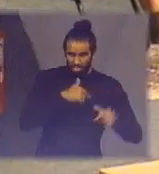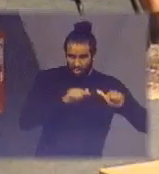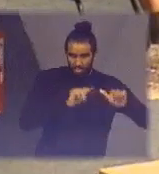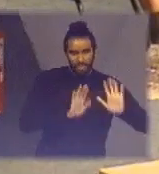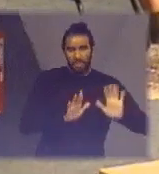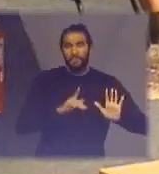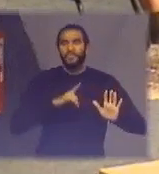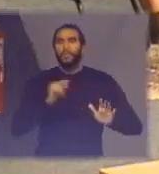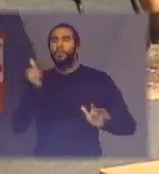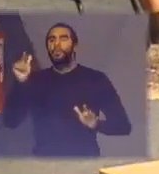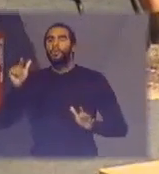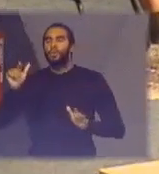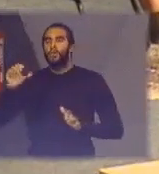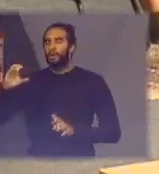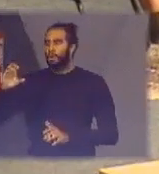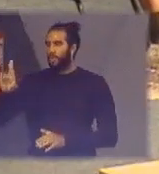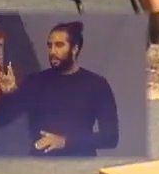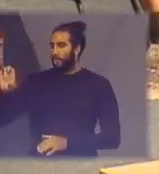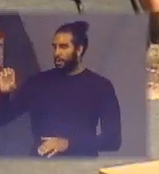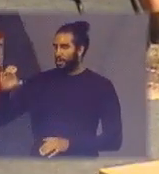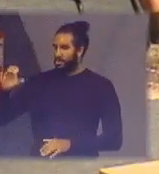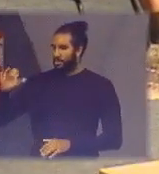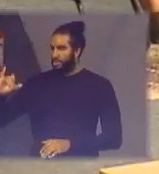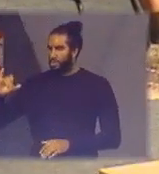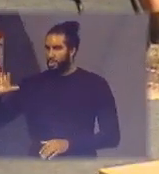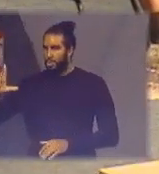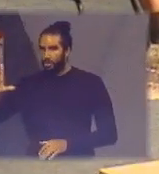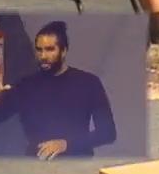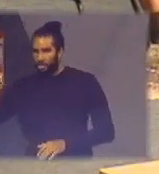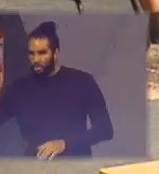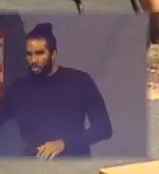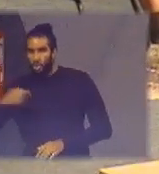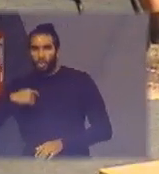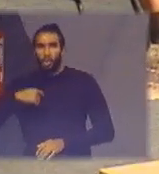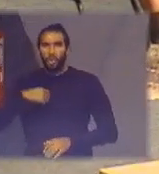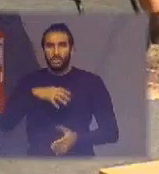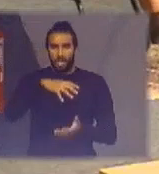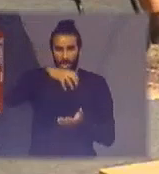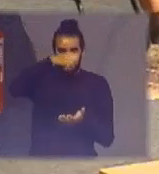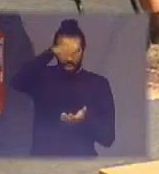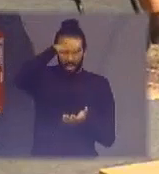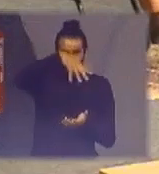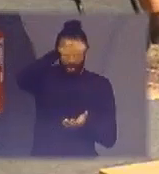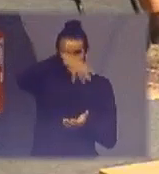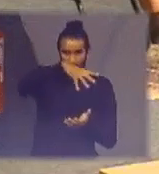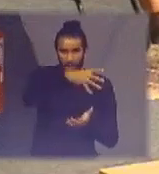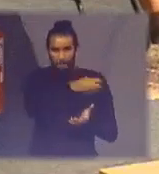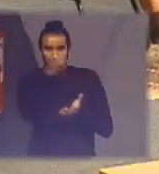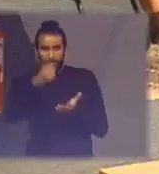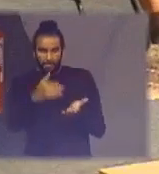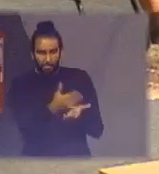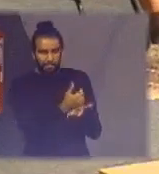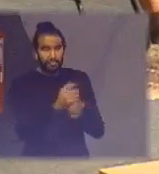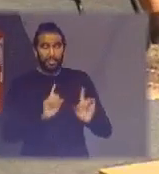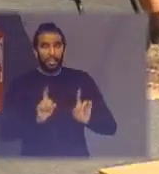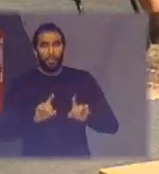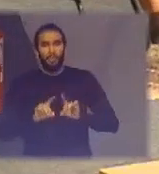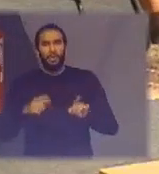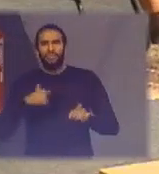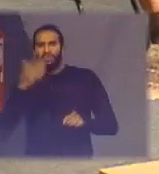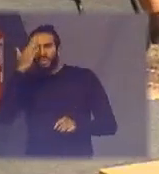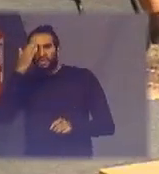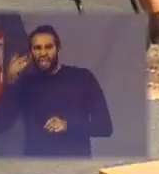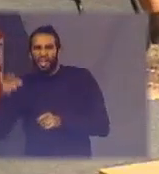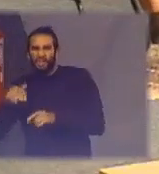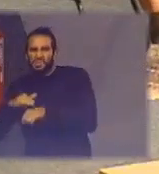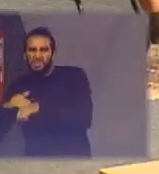chamada Reciclos que cuida de lâmpadas nós não coletamos lâmpadas eu sei que eles estão em discussão para alguma coisa hoje o